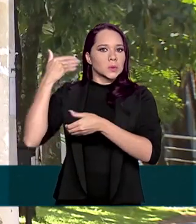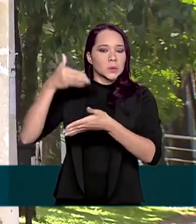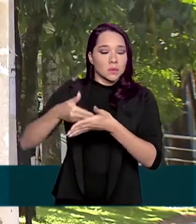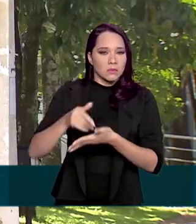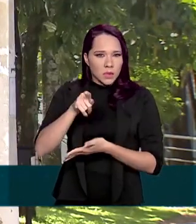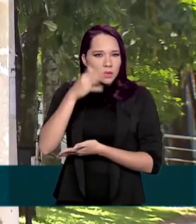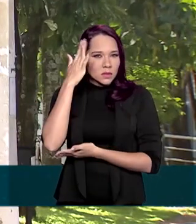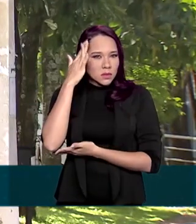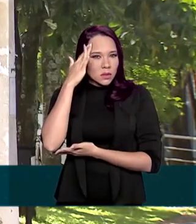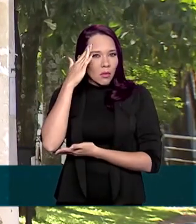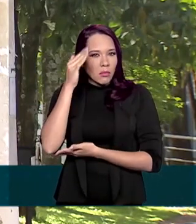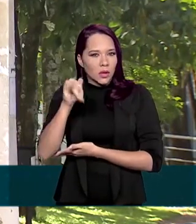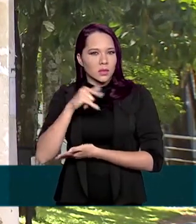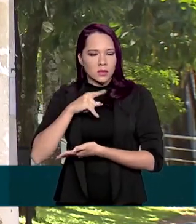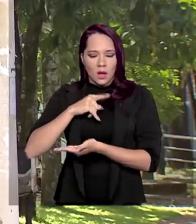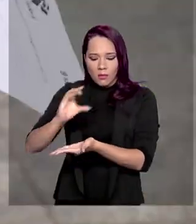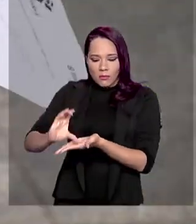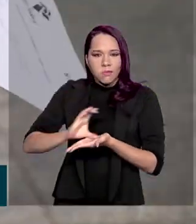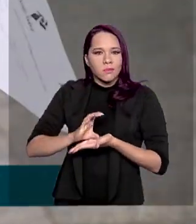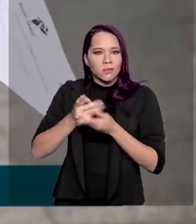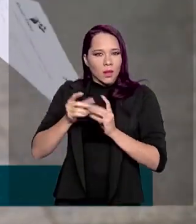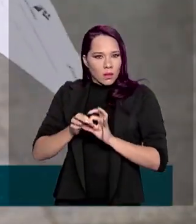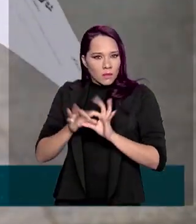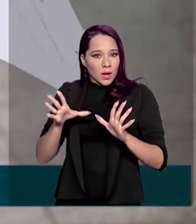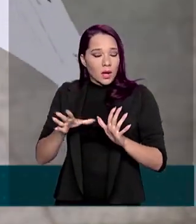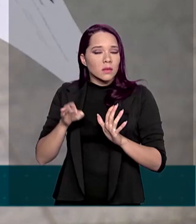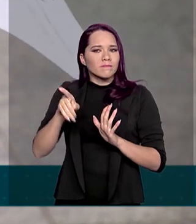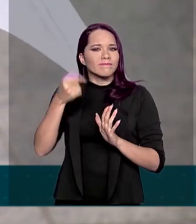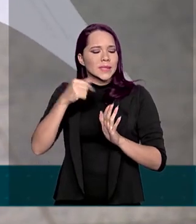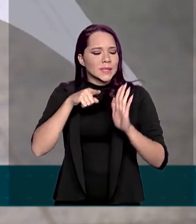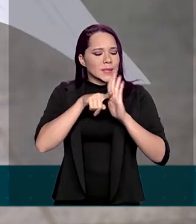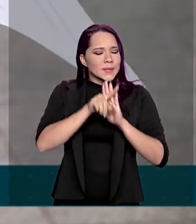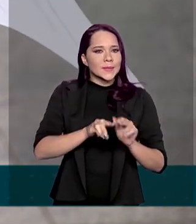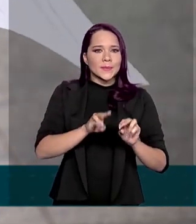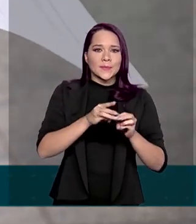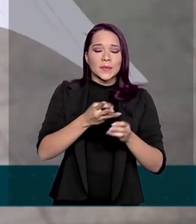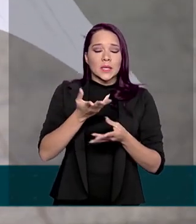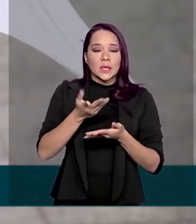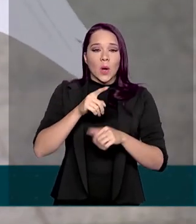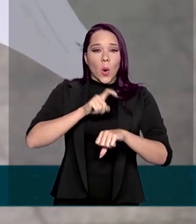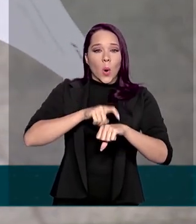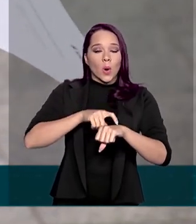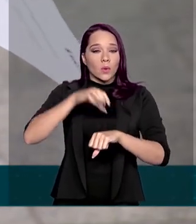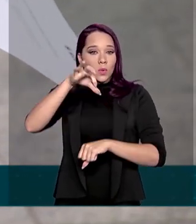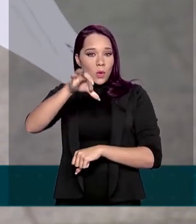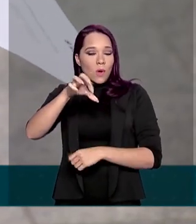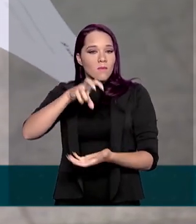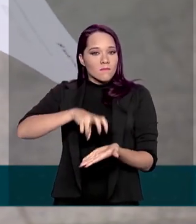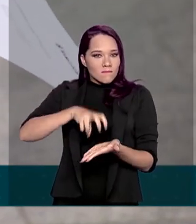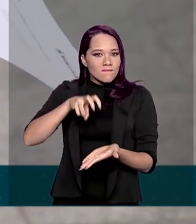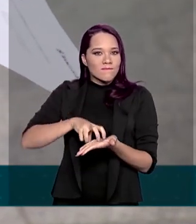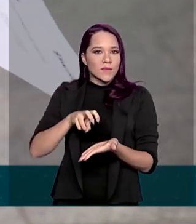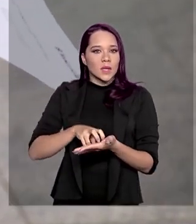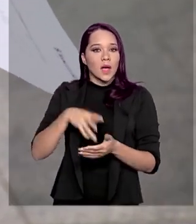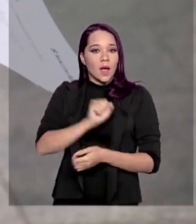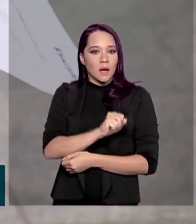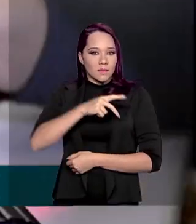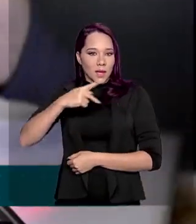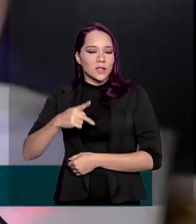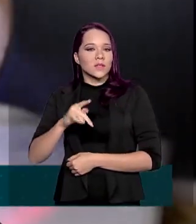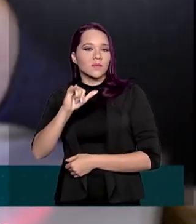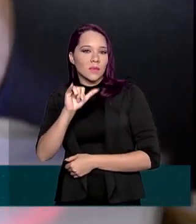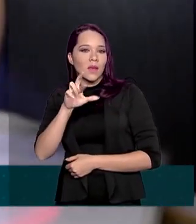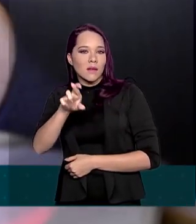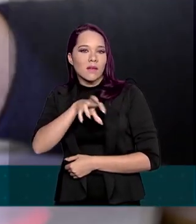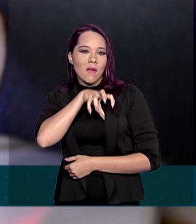se teve a restituição liberada, o contribuinte deverá acessar a partir das 9 horas da manhã o aplicativo da Receita,